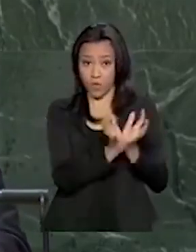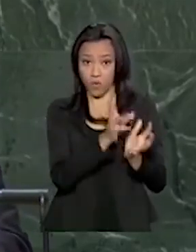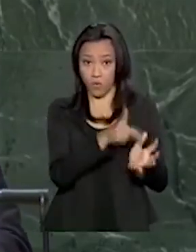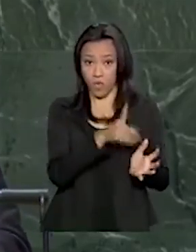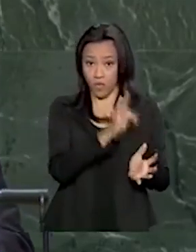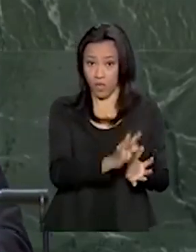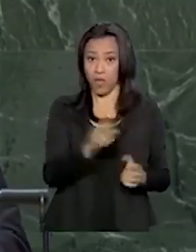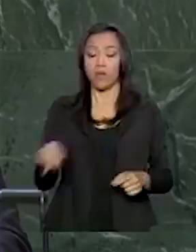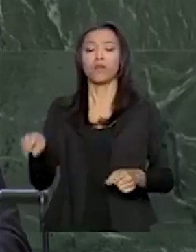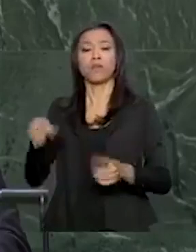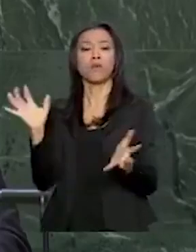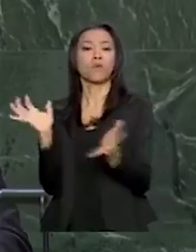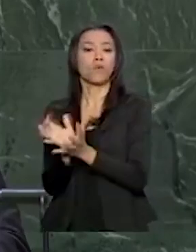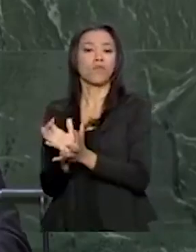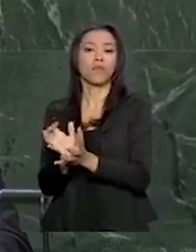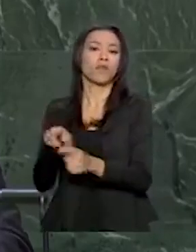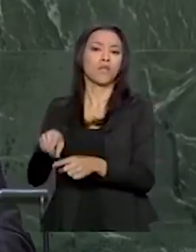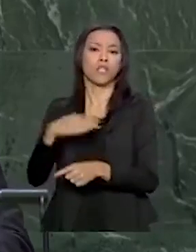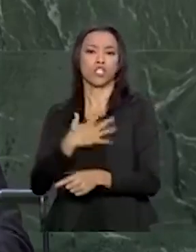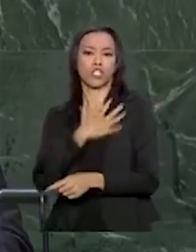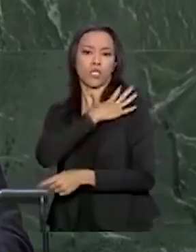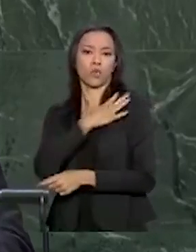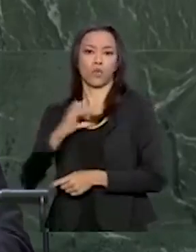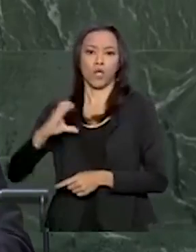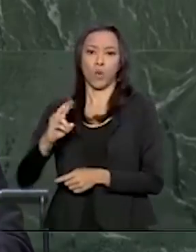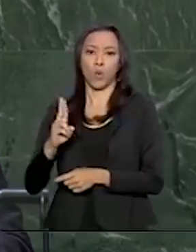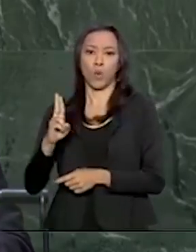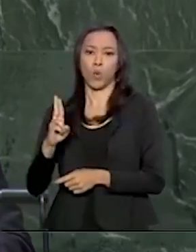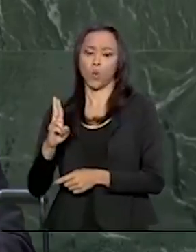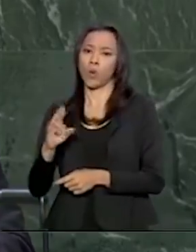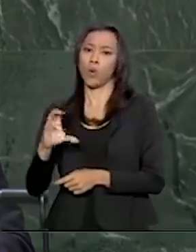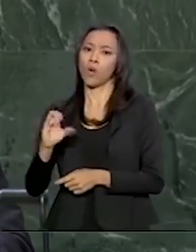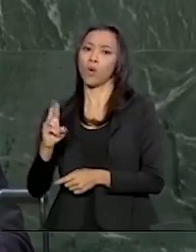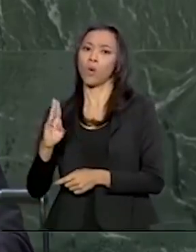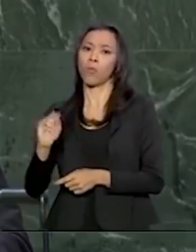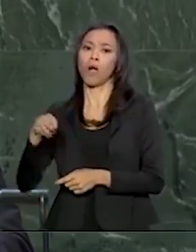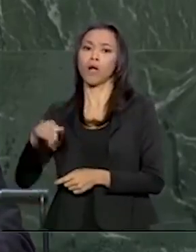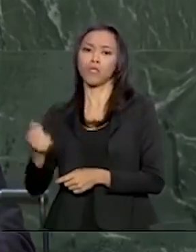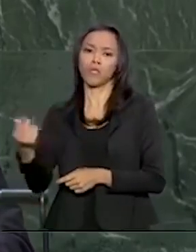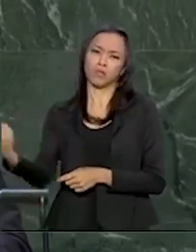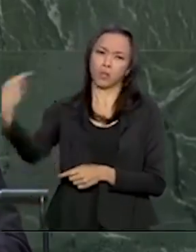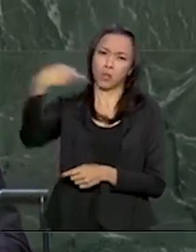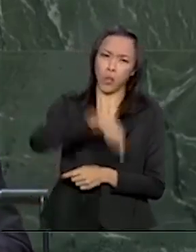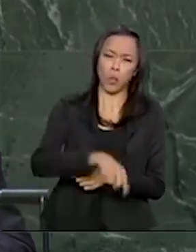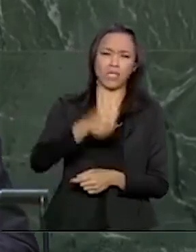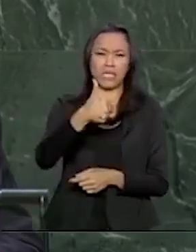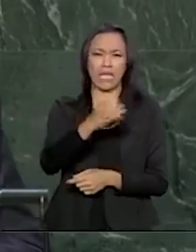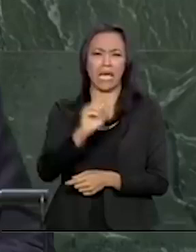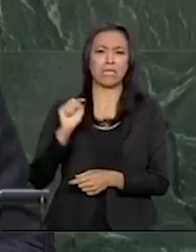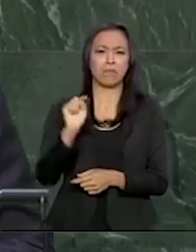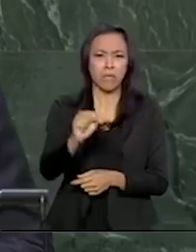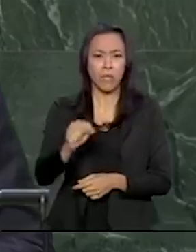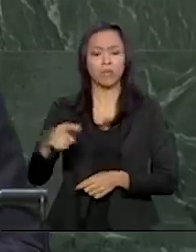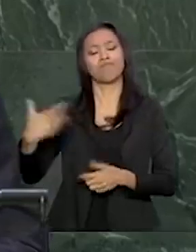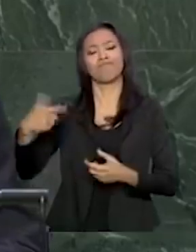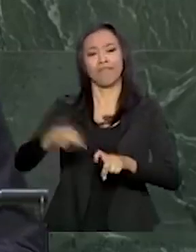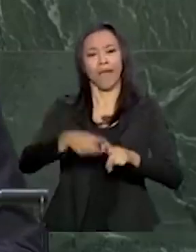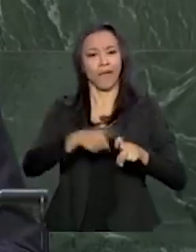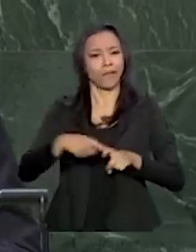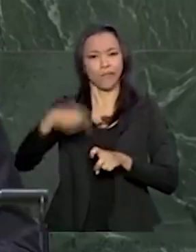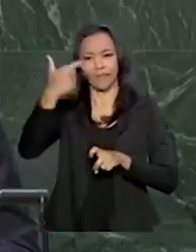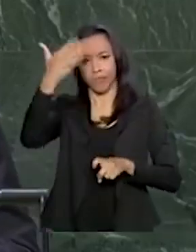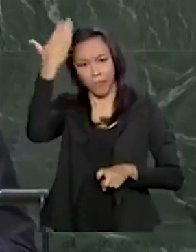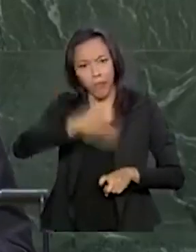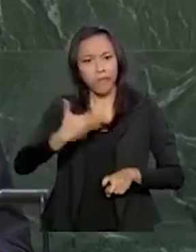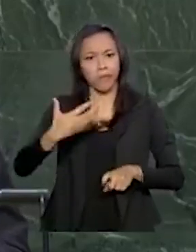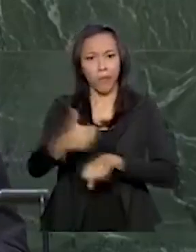a ditadura cubana trouxe ao Brasil 10 mil médicos, sem nenhuma comprovação profissional. Foram